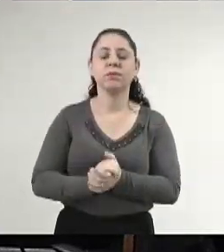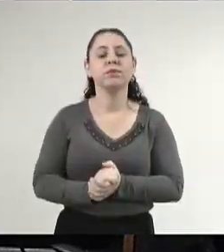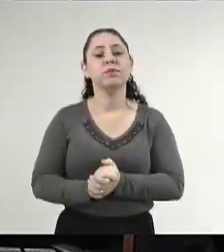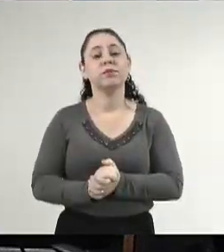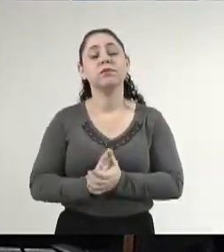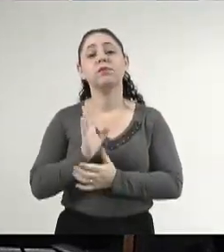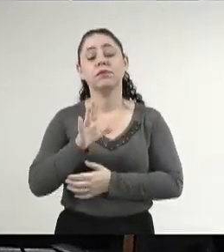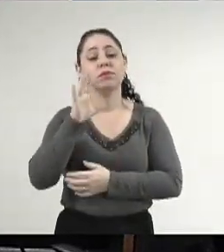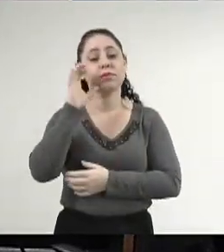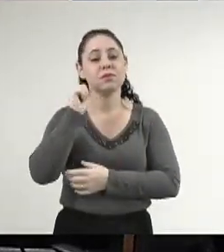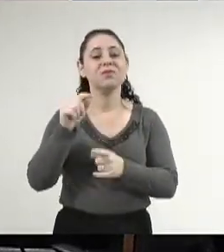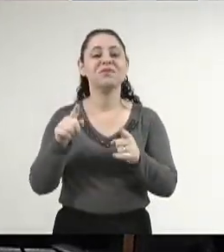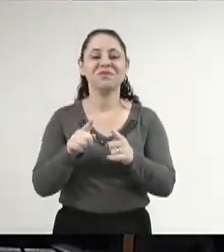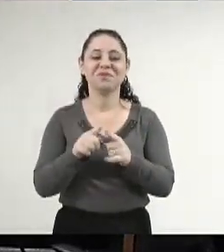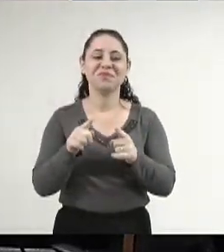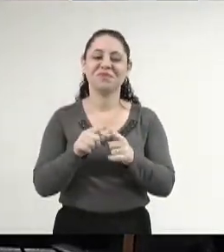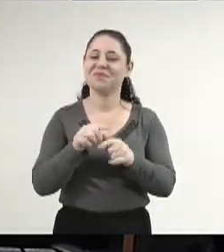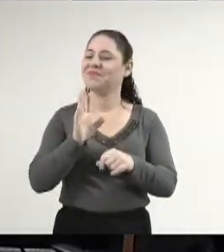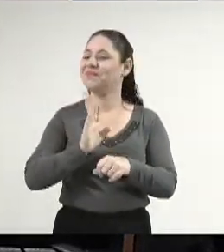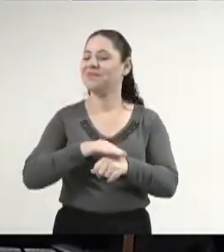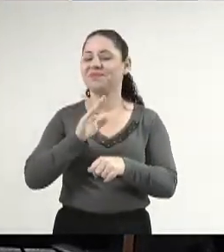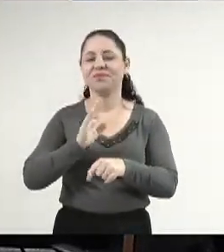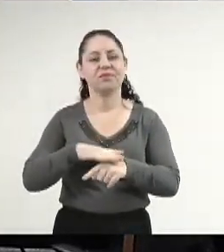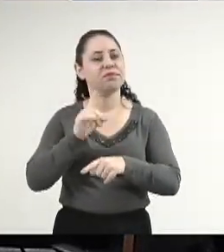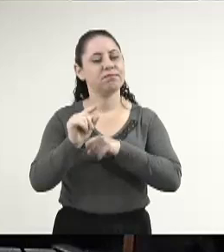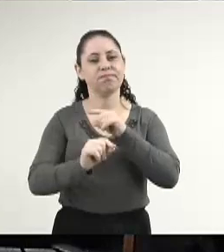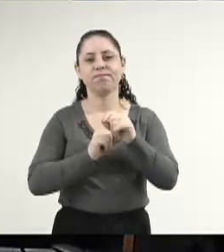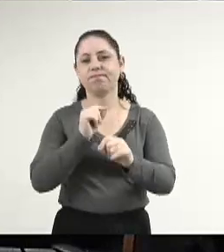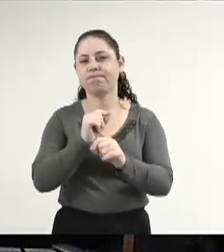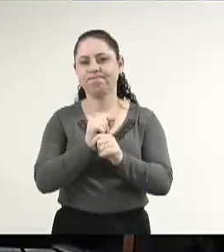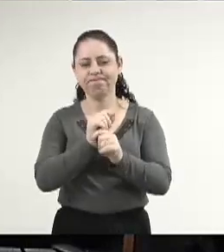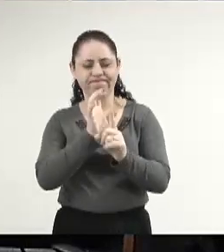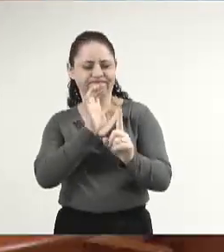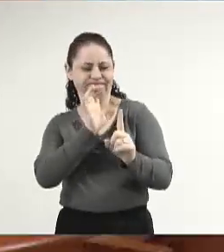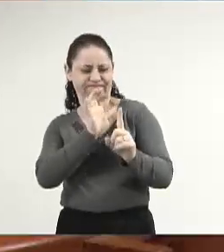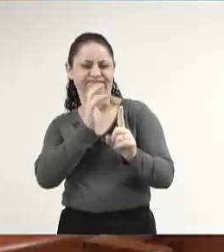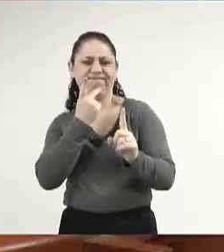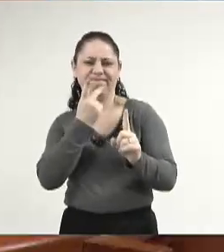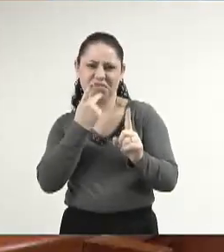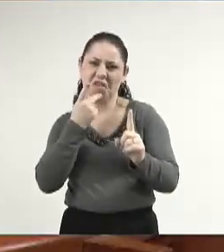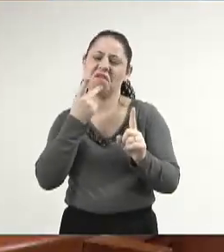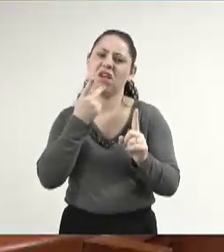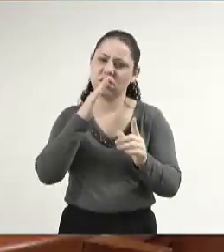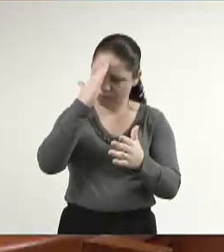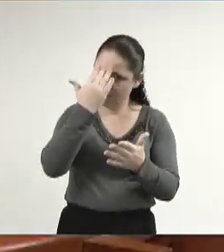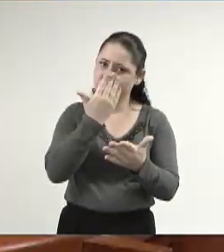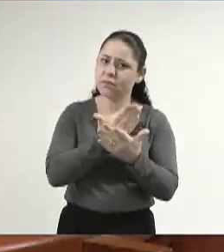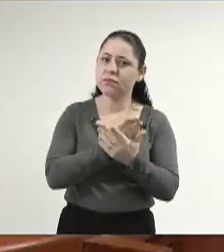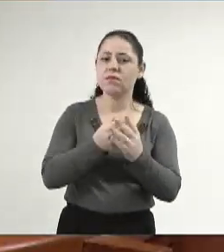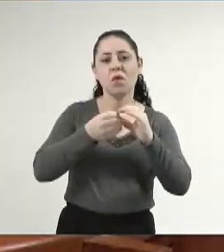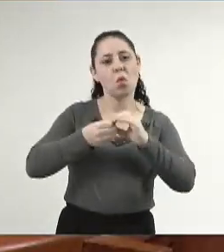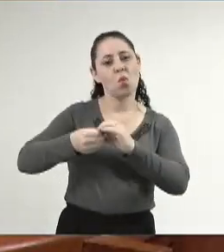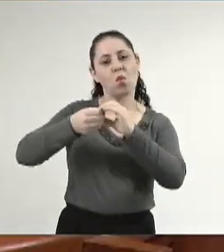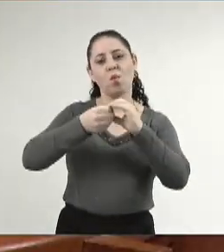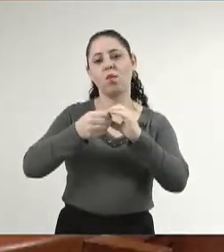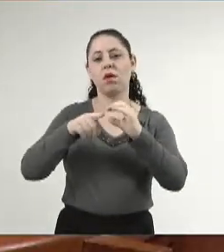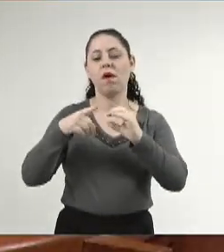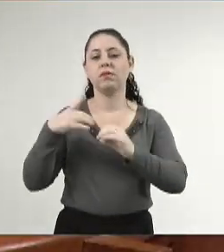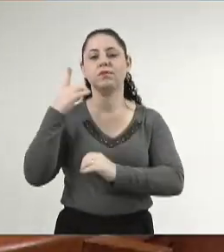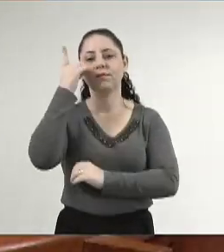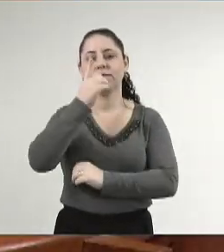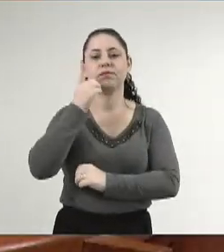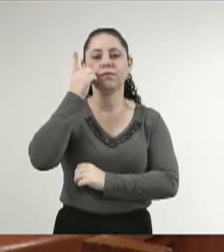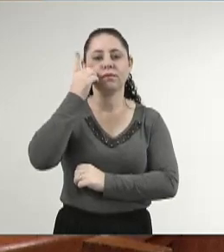já ouviremos um dos que mais enfatiza e mais acredita no cooperativismo, que é o nosso